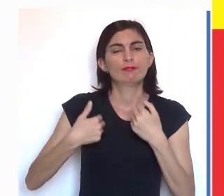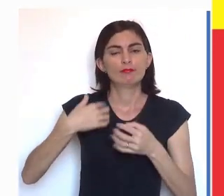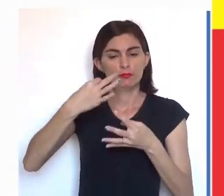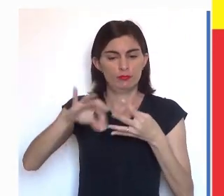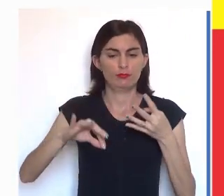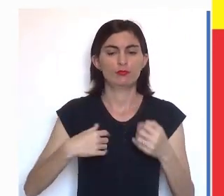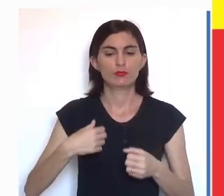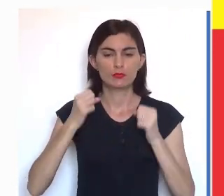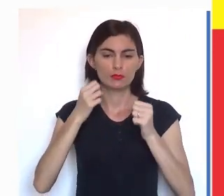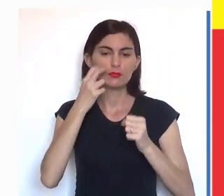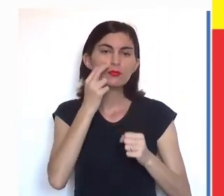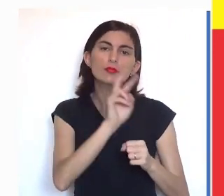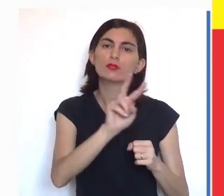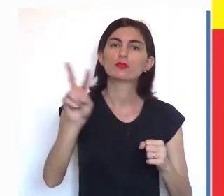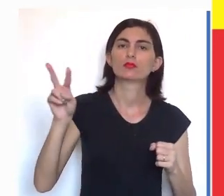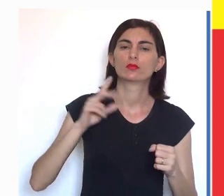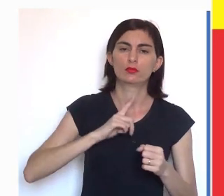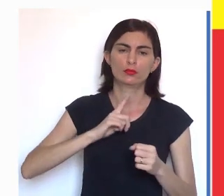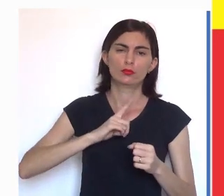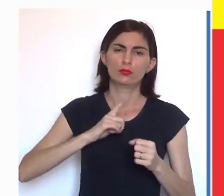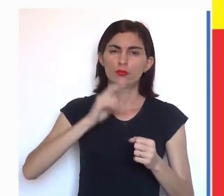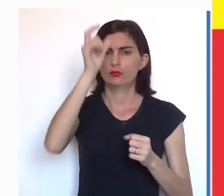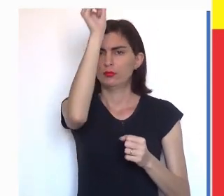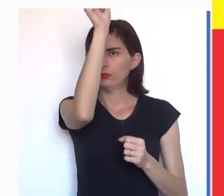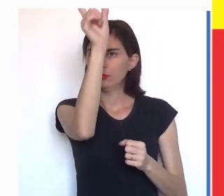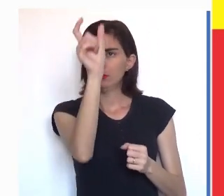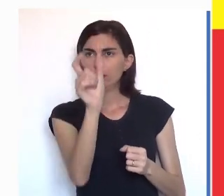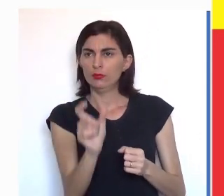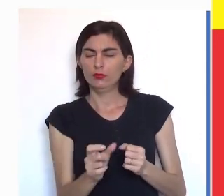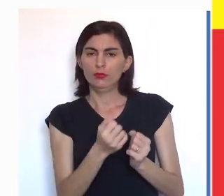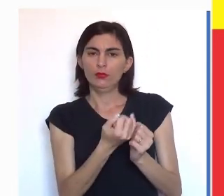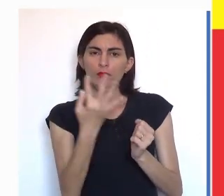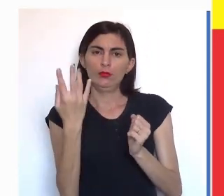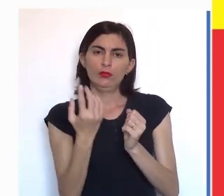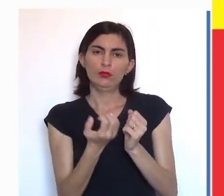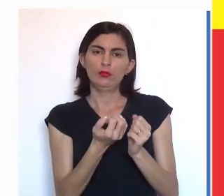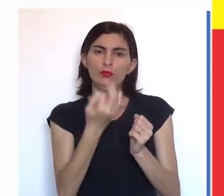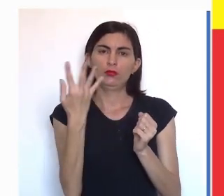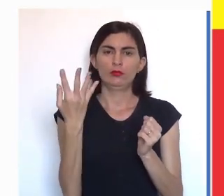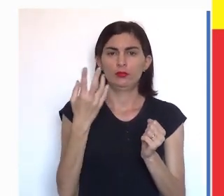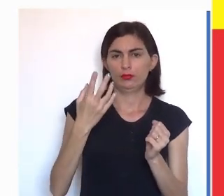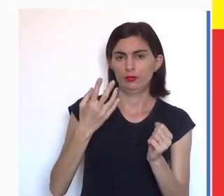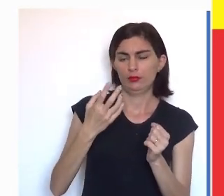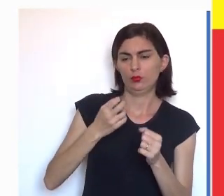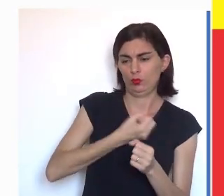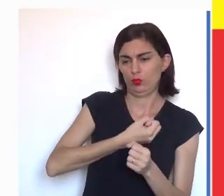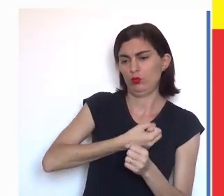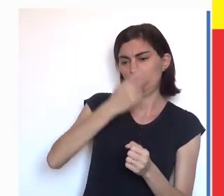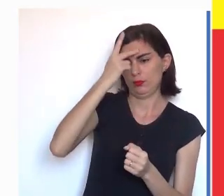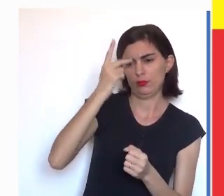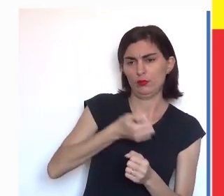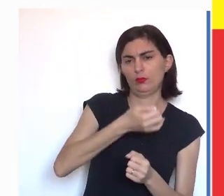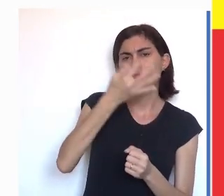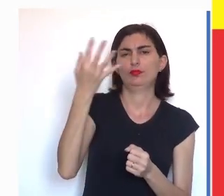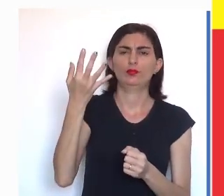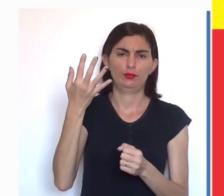Nós podemos ver que existe uma coluna com a maior quantidade de casos